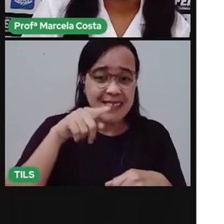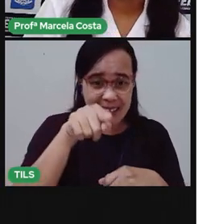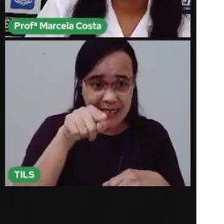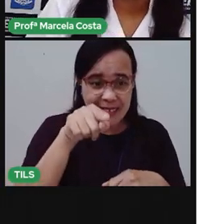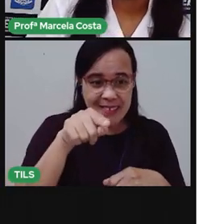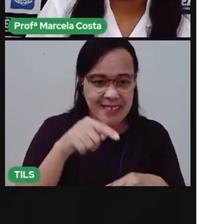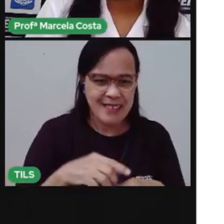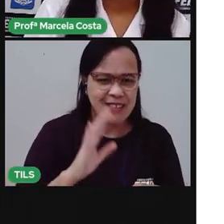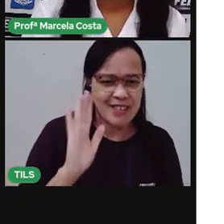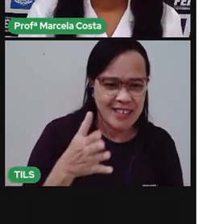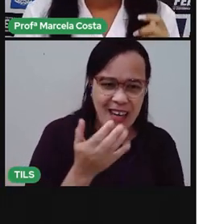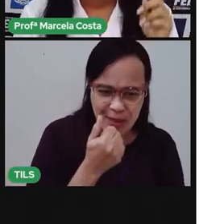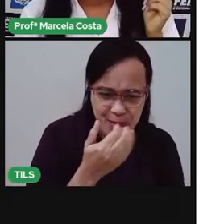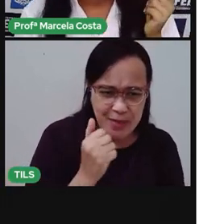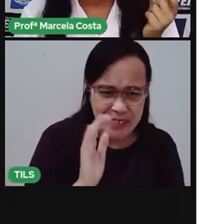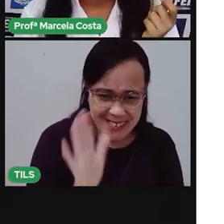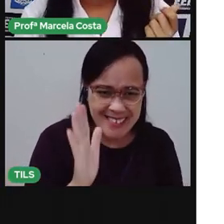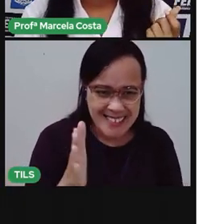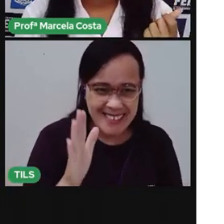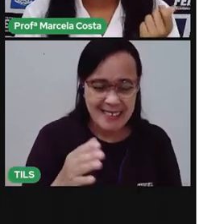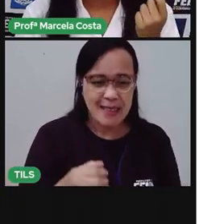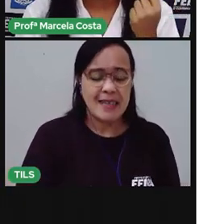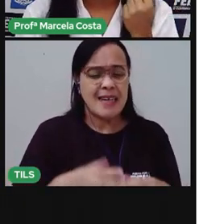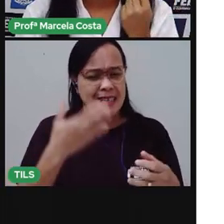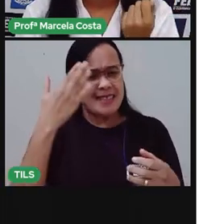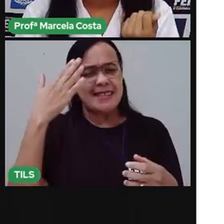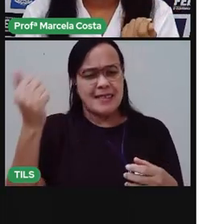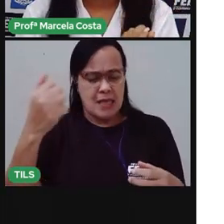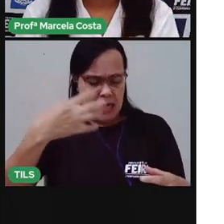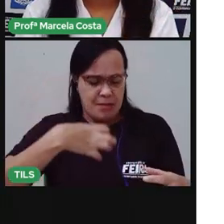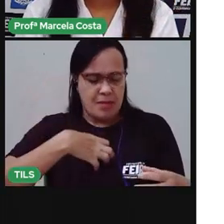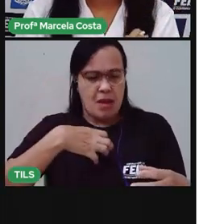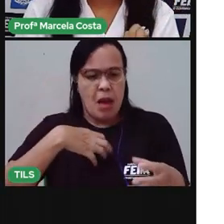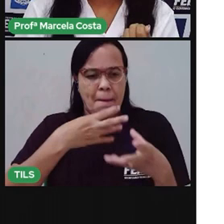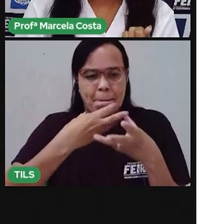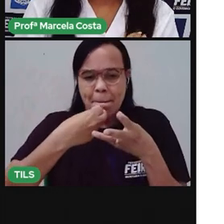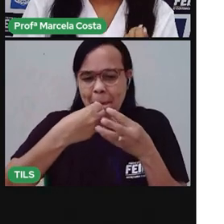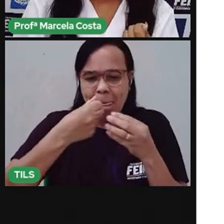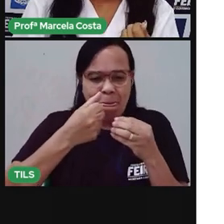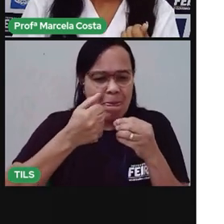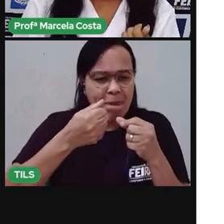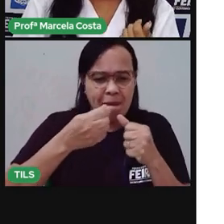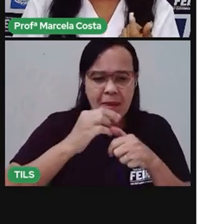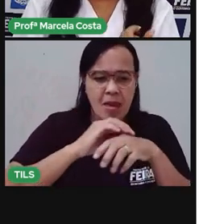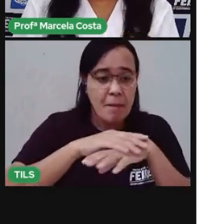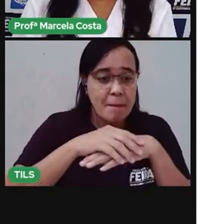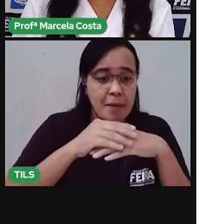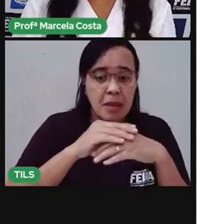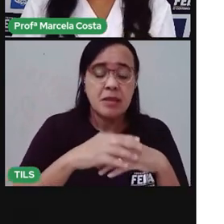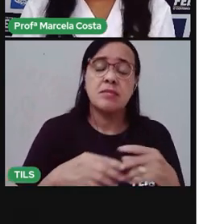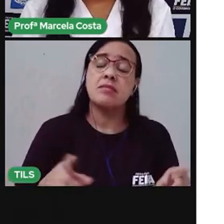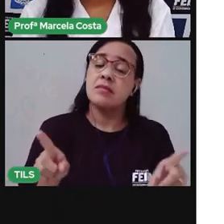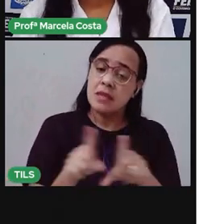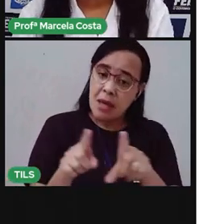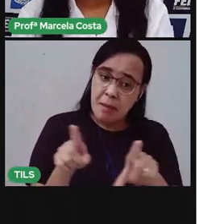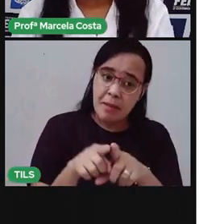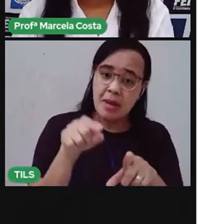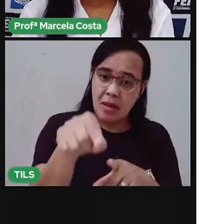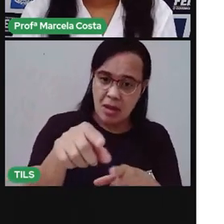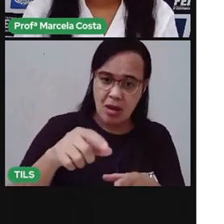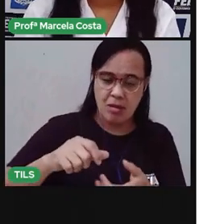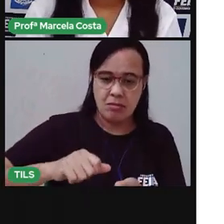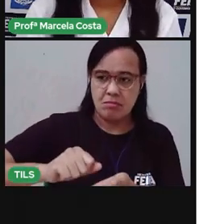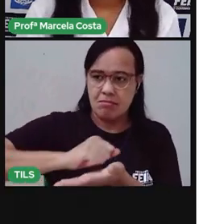comeu aí o algodão doce? Sabe que é macio, né? Bem macio. Olha uma esponja de aço